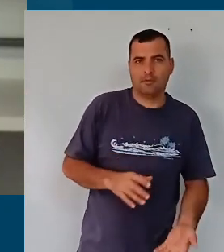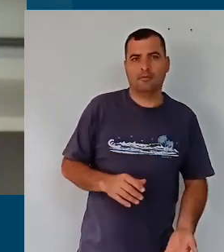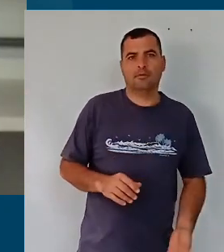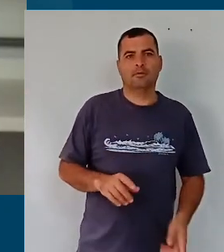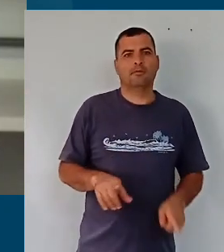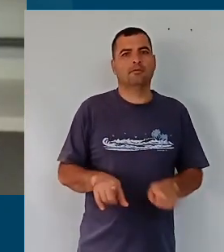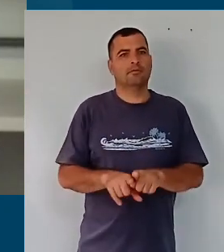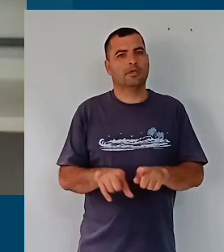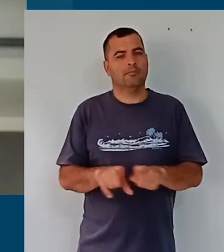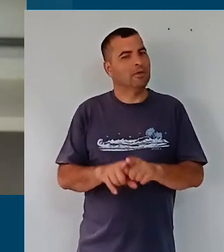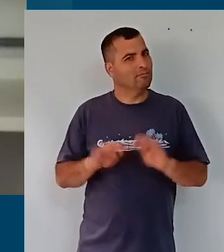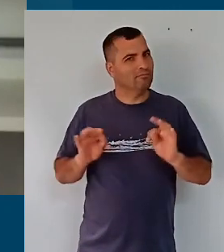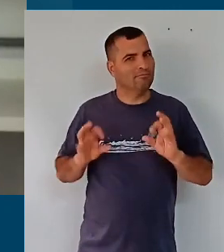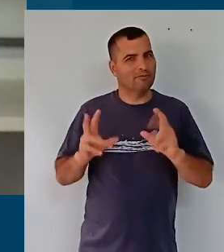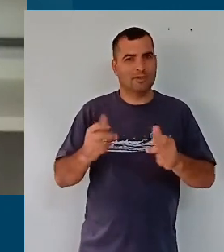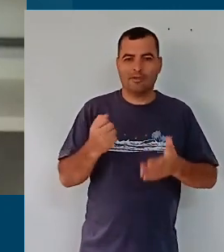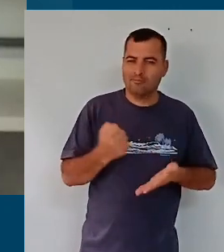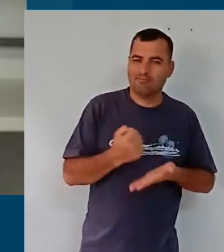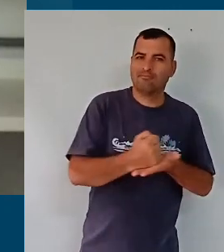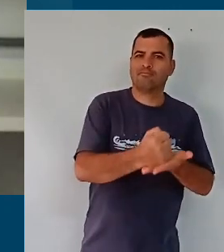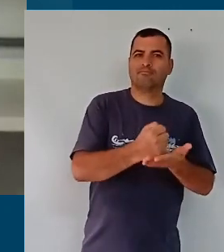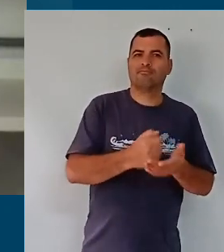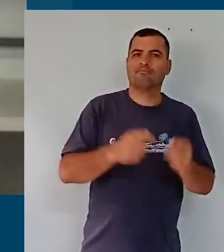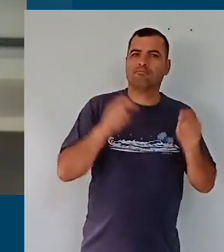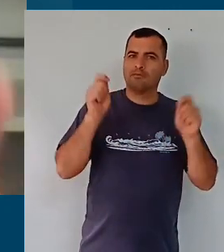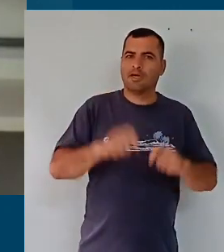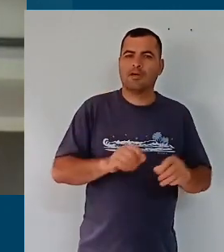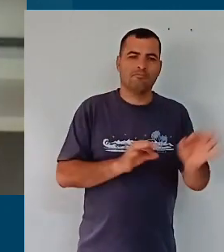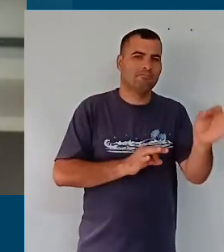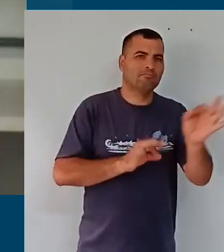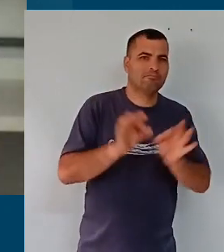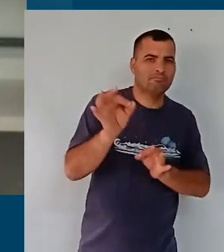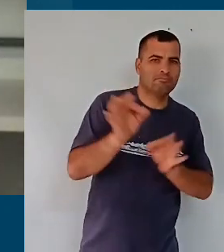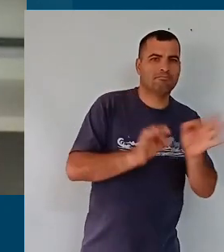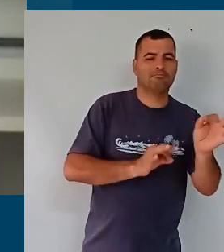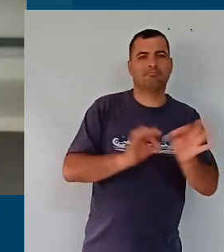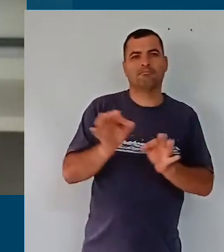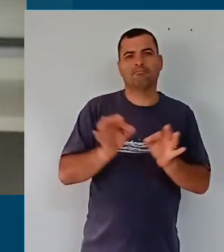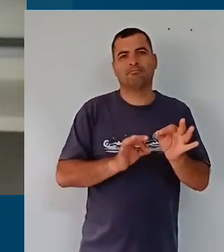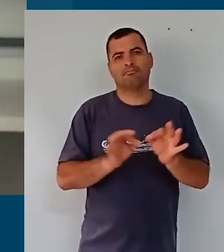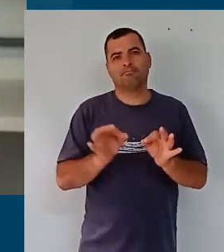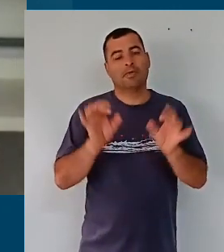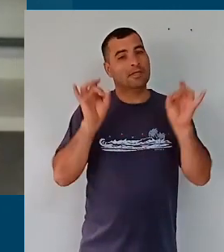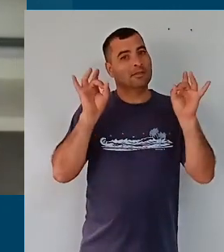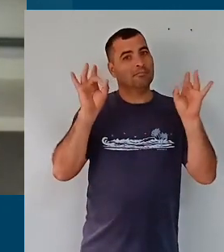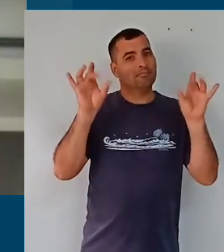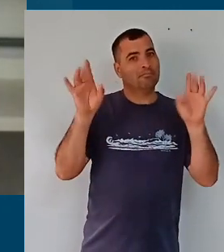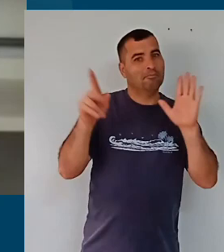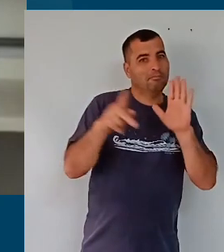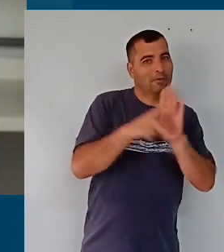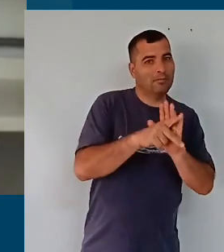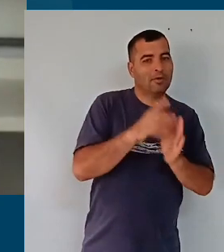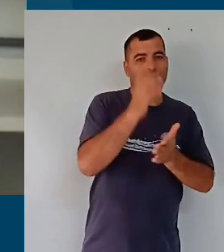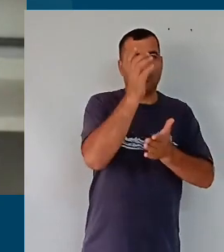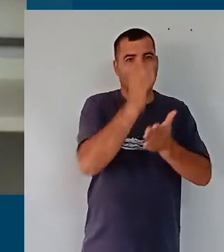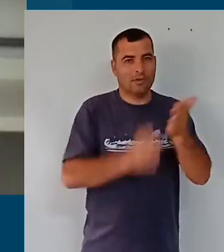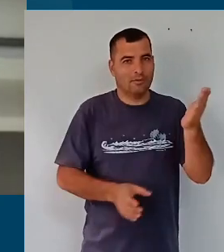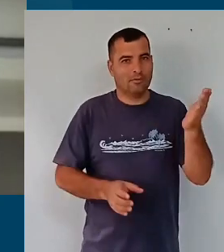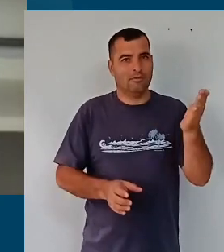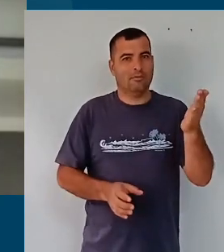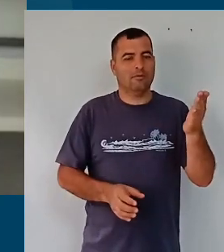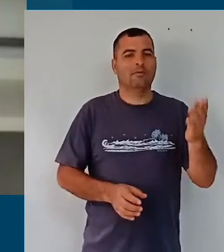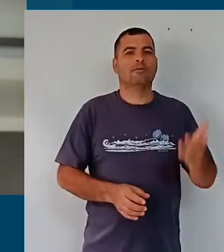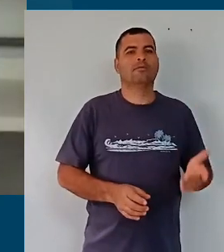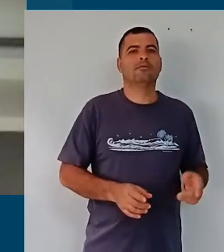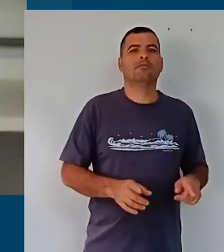querido Alan Mike, que interagiu o tempo inteiro na formulação da área, da área específica do currículo dentro do